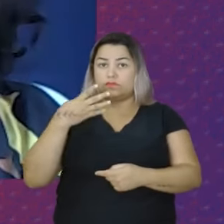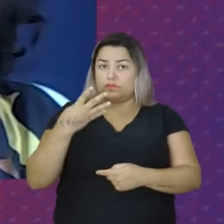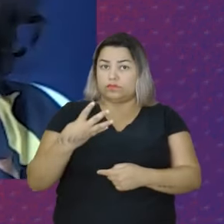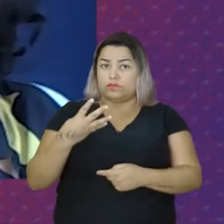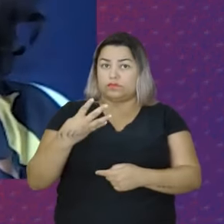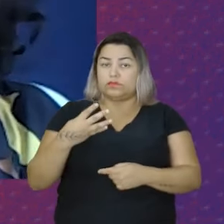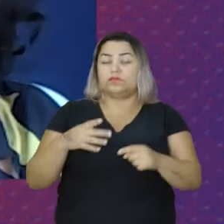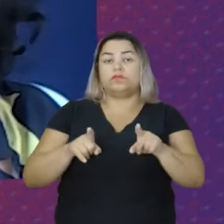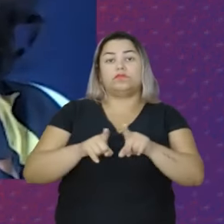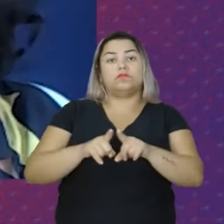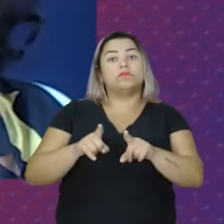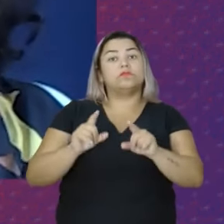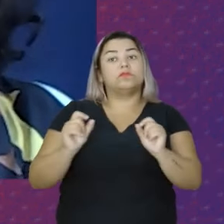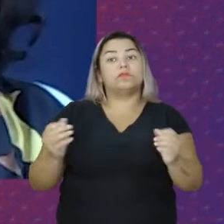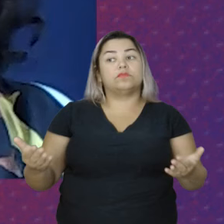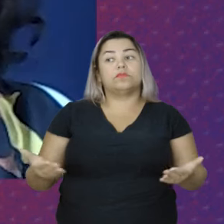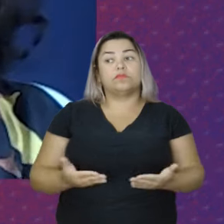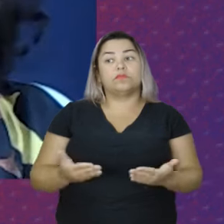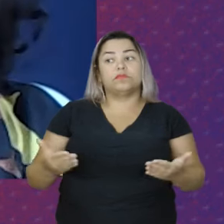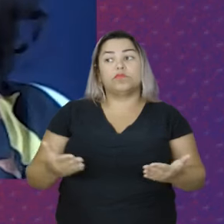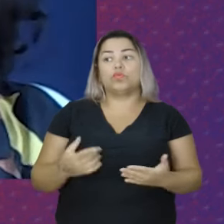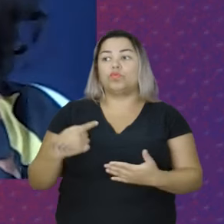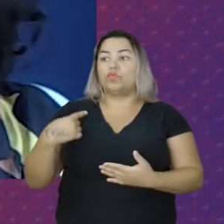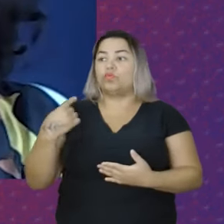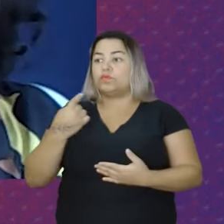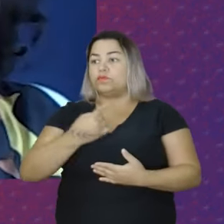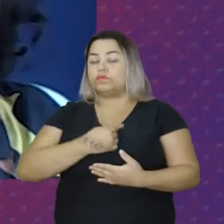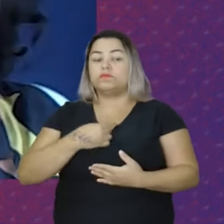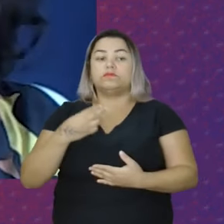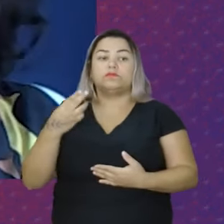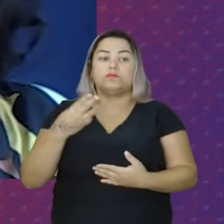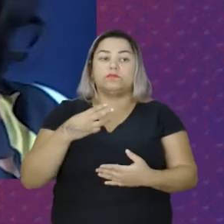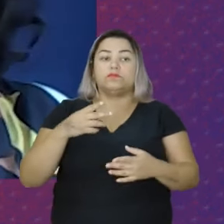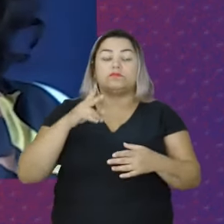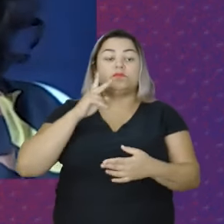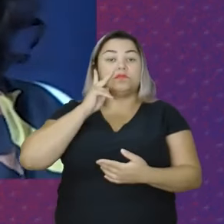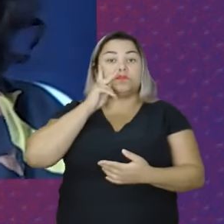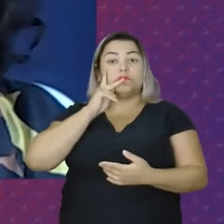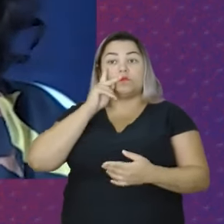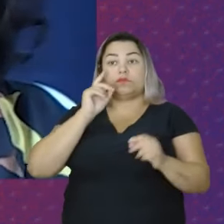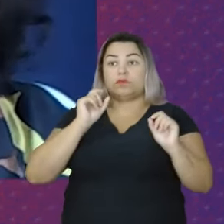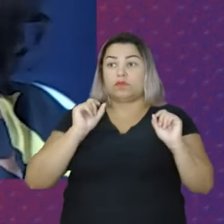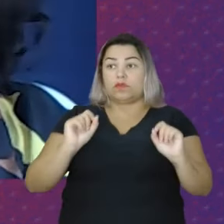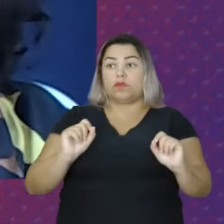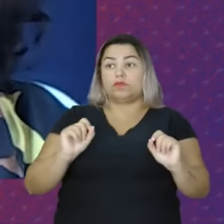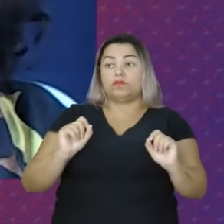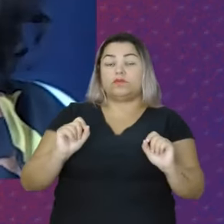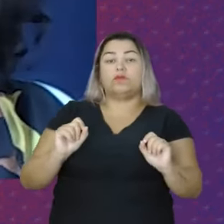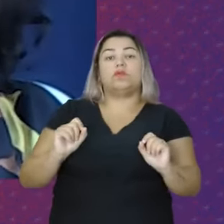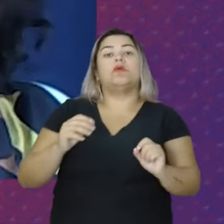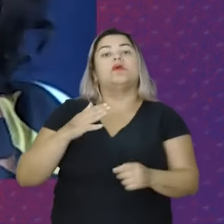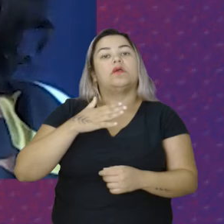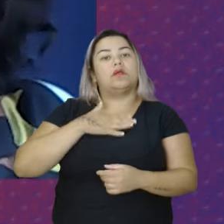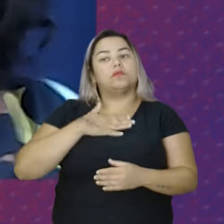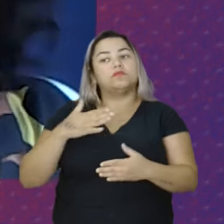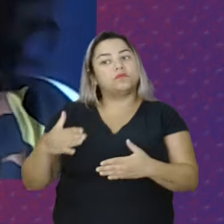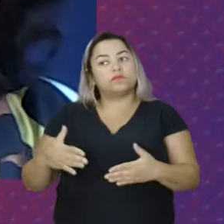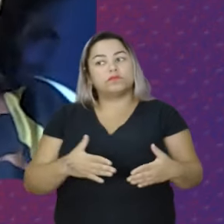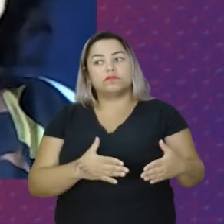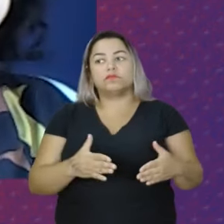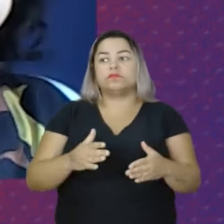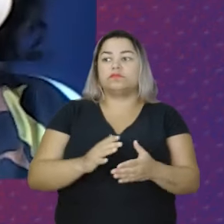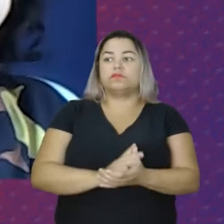estamos agora No nosso quinto mandato Como vereadora Então essa é a minha trajetória